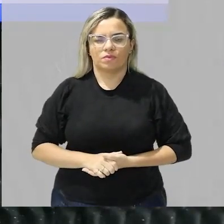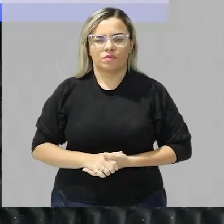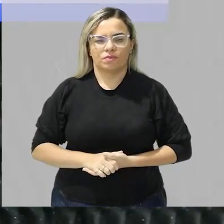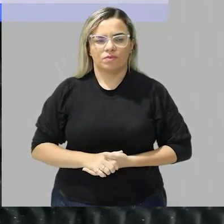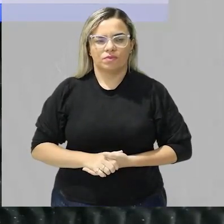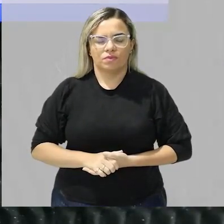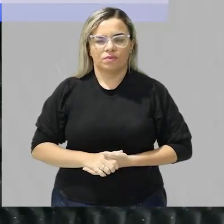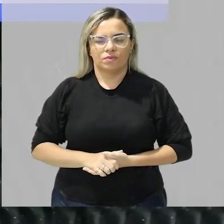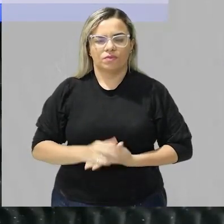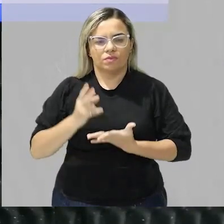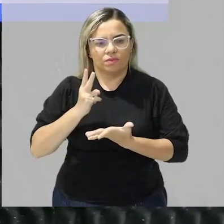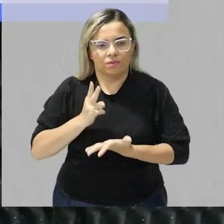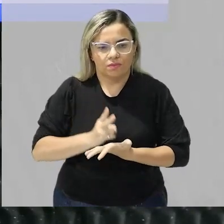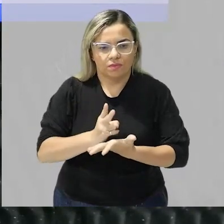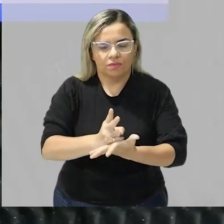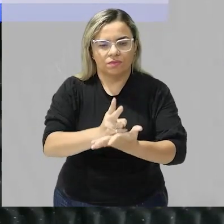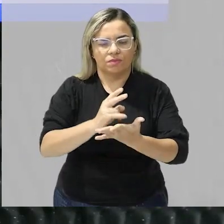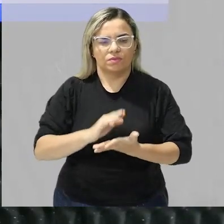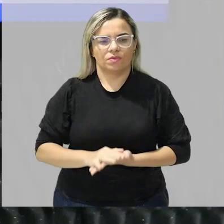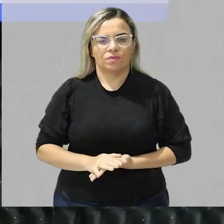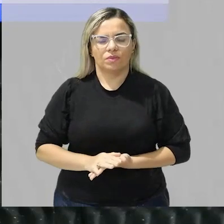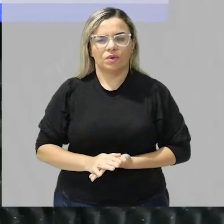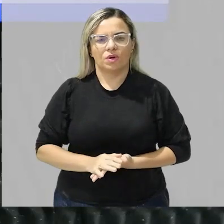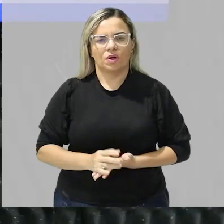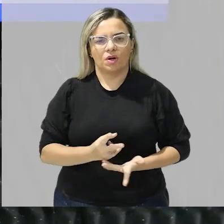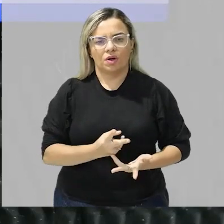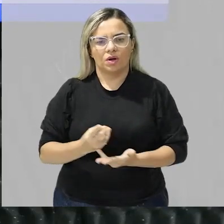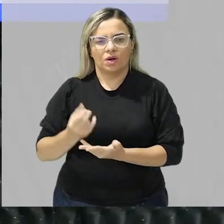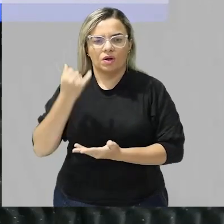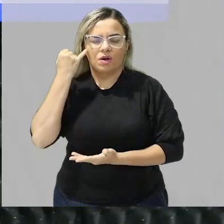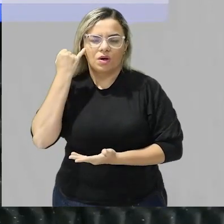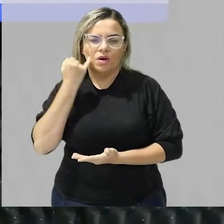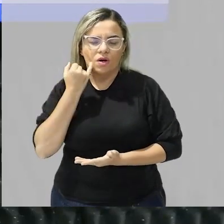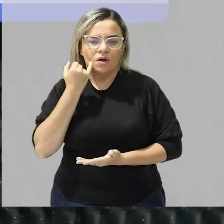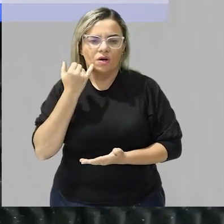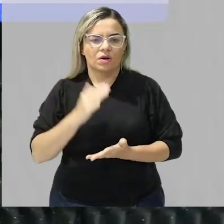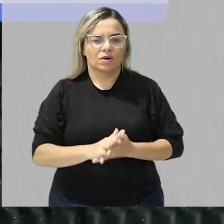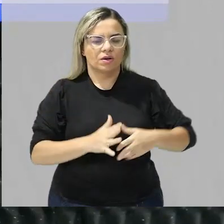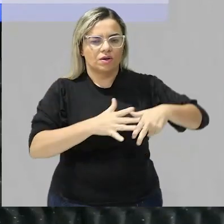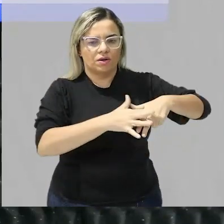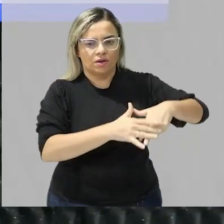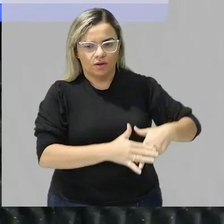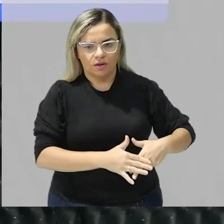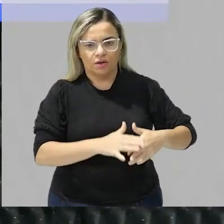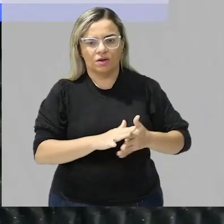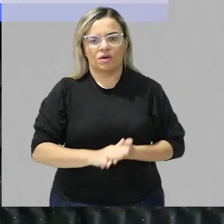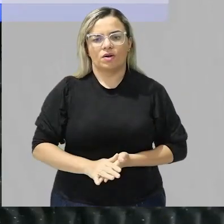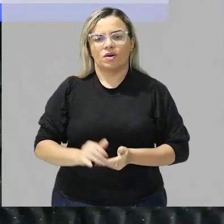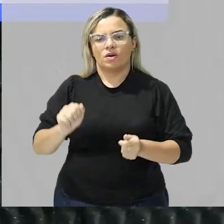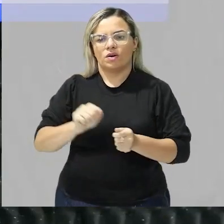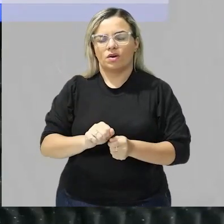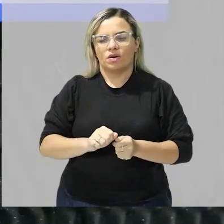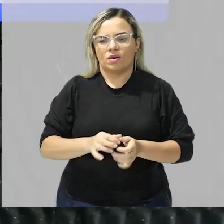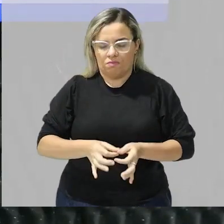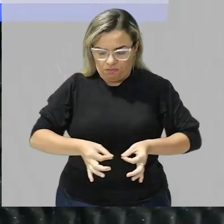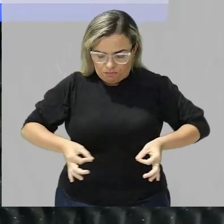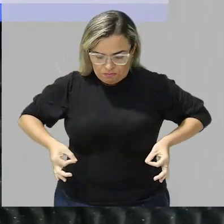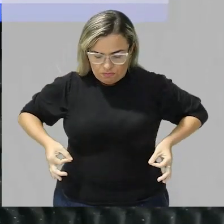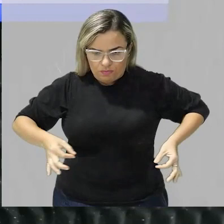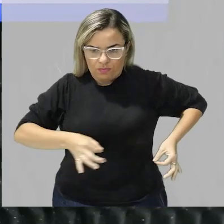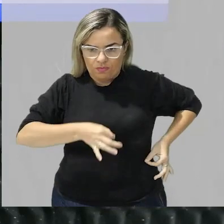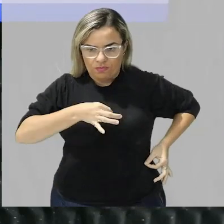mantendo sempre a mesma dieta nos pacientes fez as medidas antes e depois da